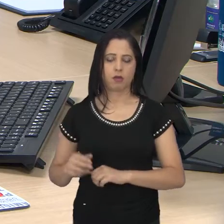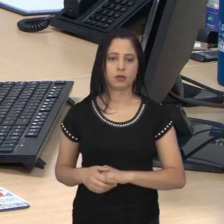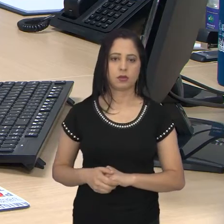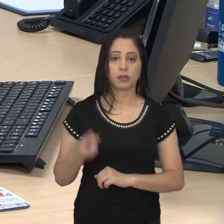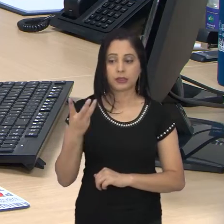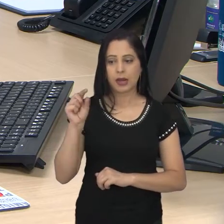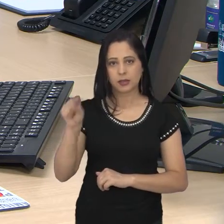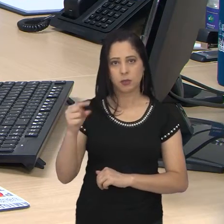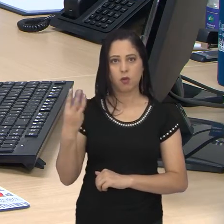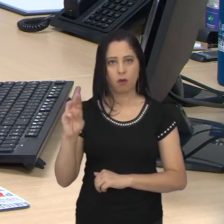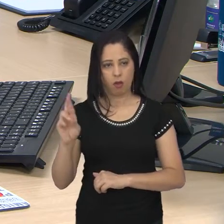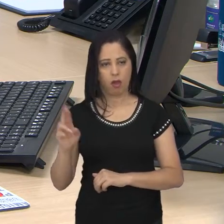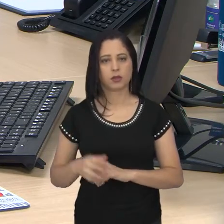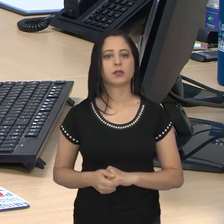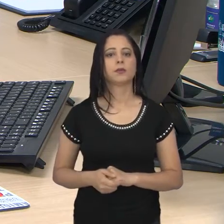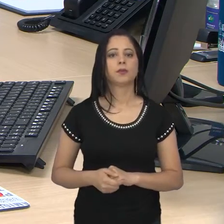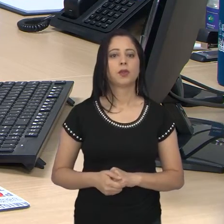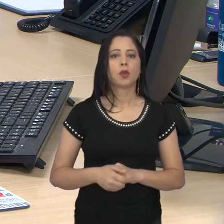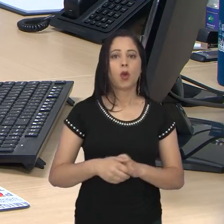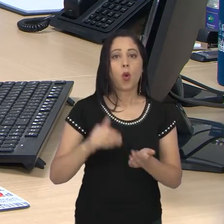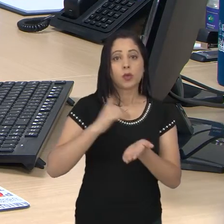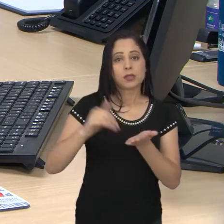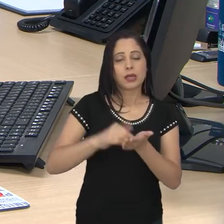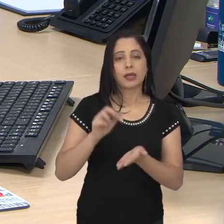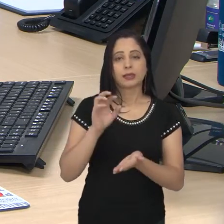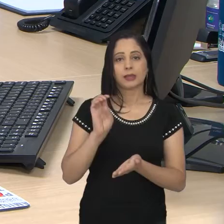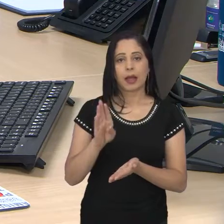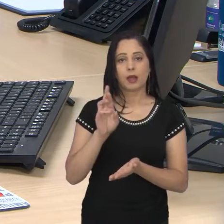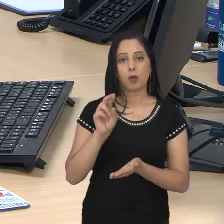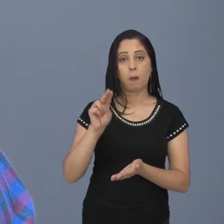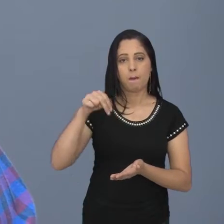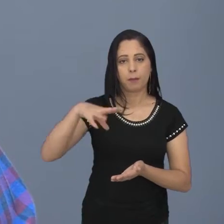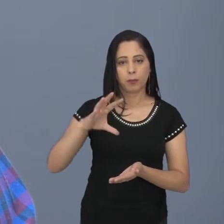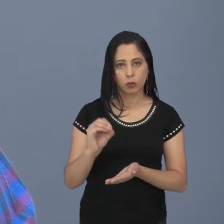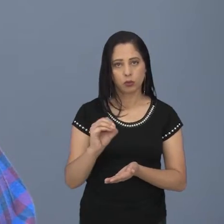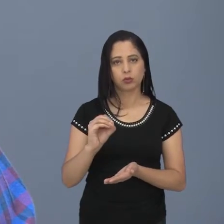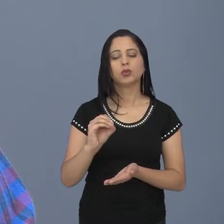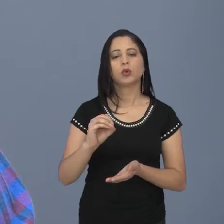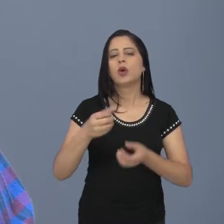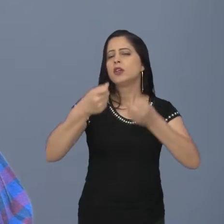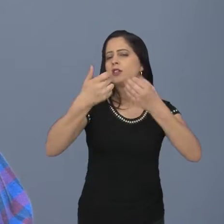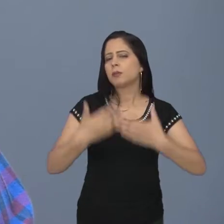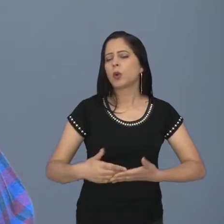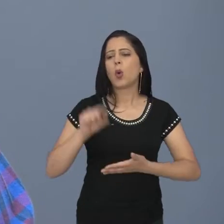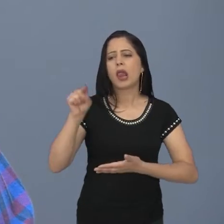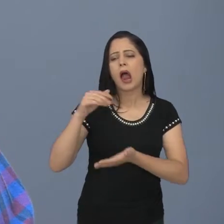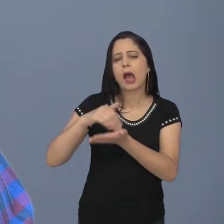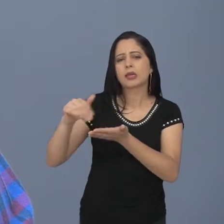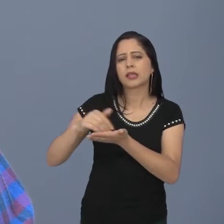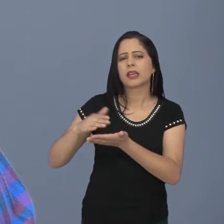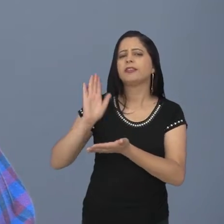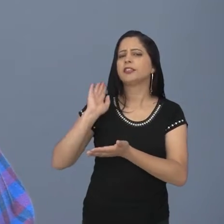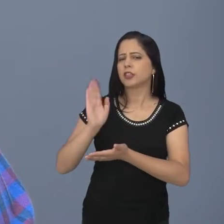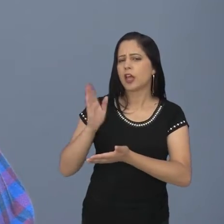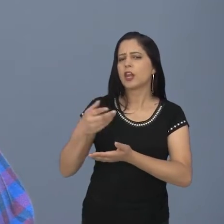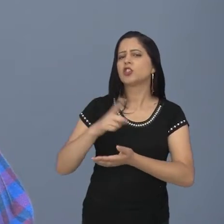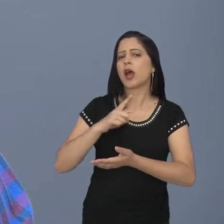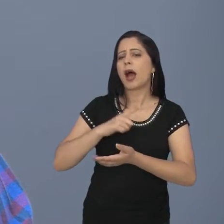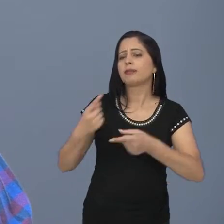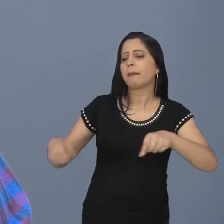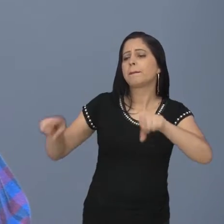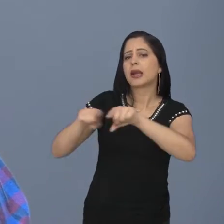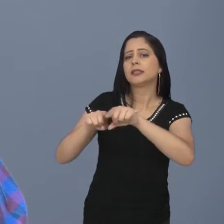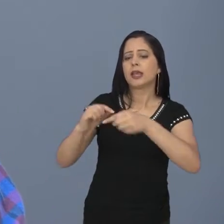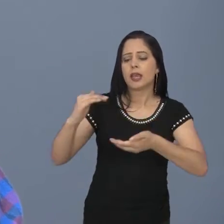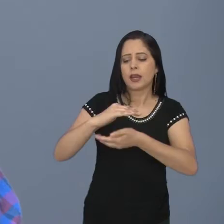O secretário de Proteção ao Cidadão, Bruno Henrique dos Santos, afirma que a secretaria já faz um trabalho preventivo em